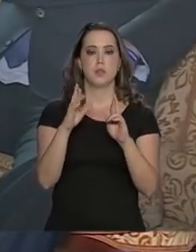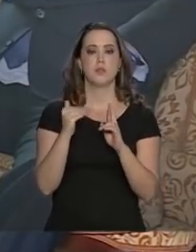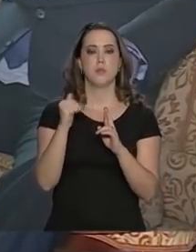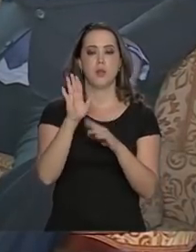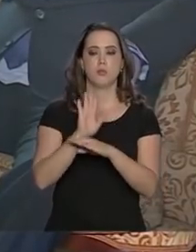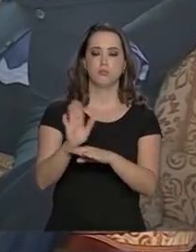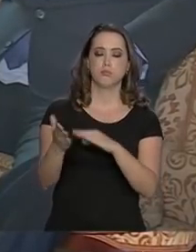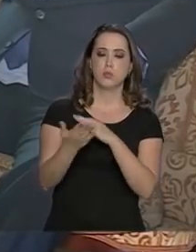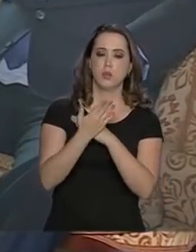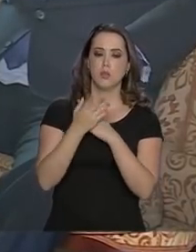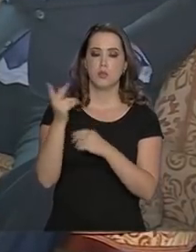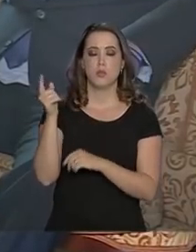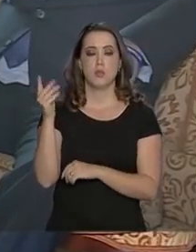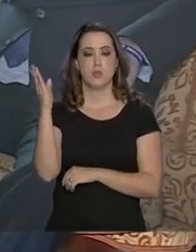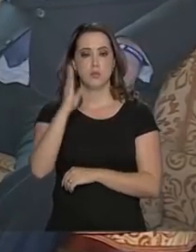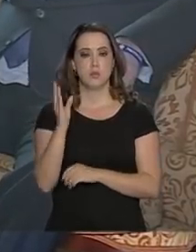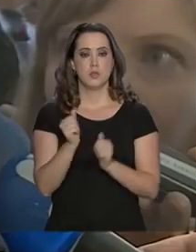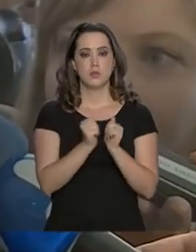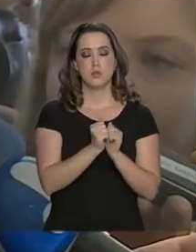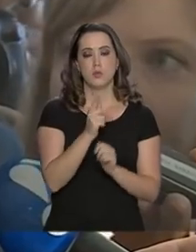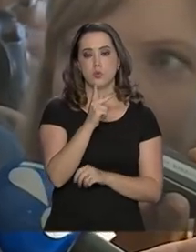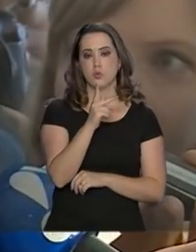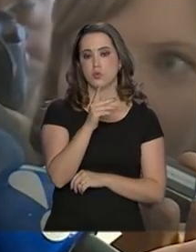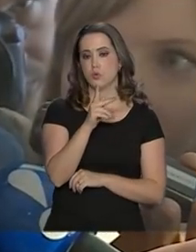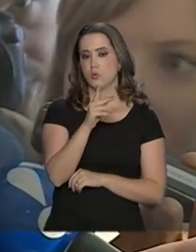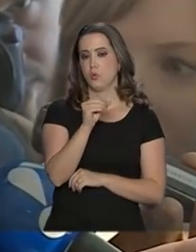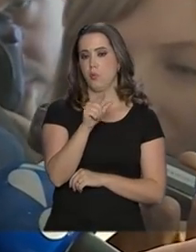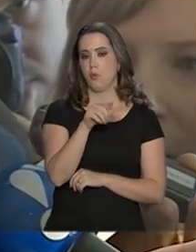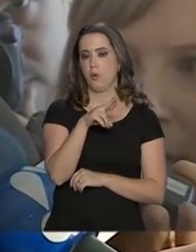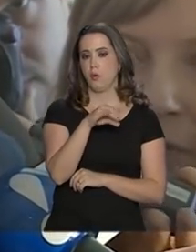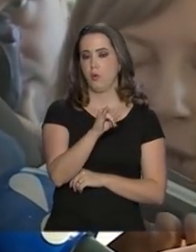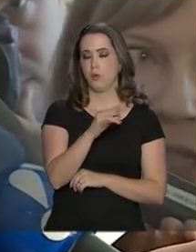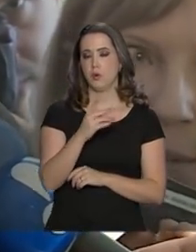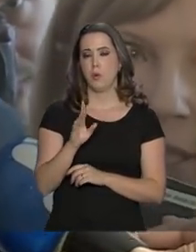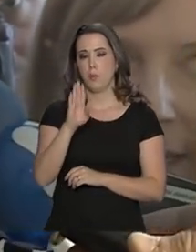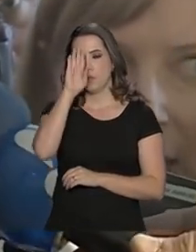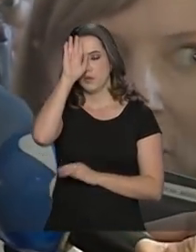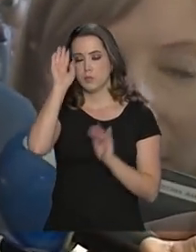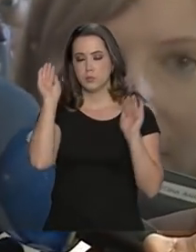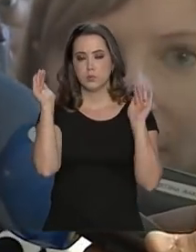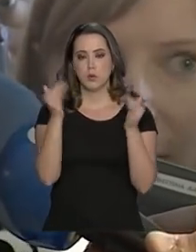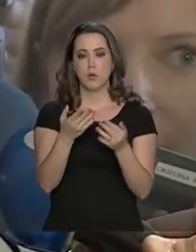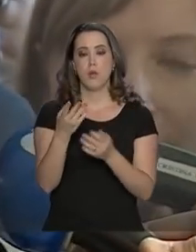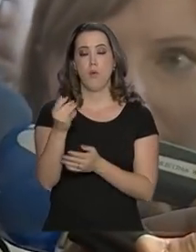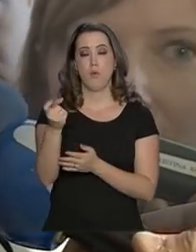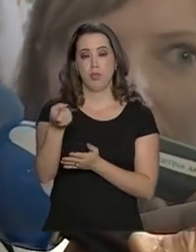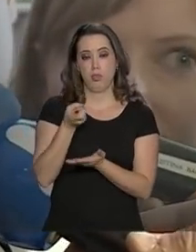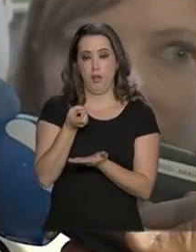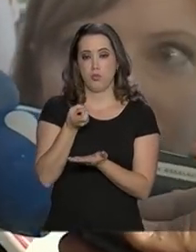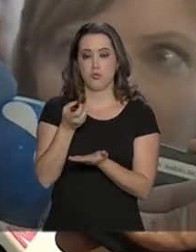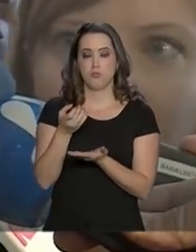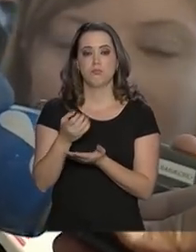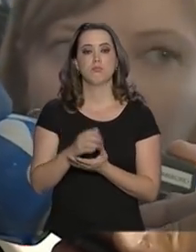cooperação entre Brasil e Polônia e que o principal ponto a ser acertado é a questão tributária.